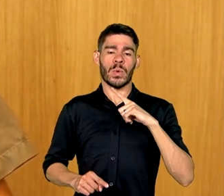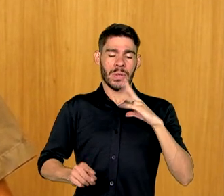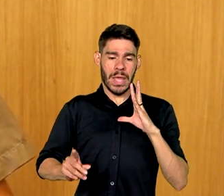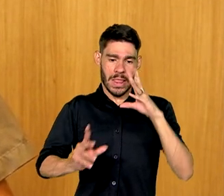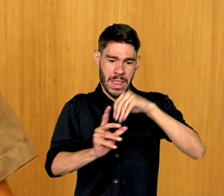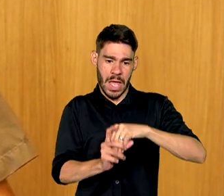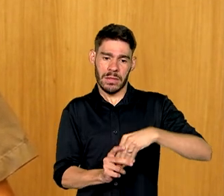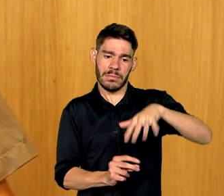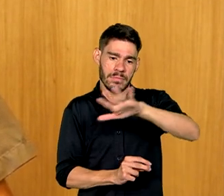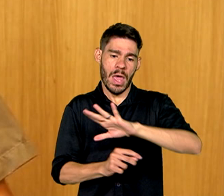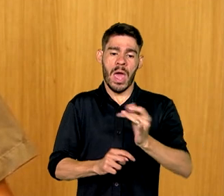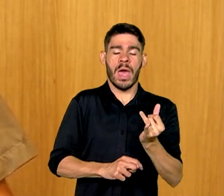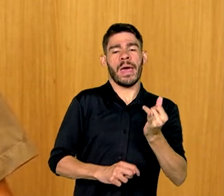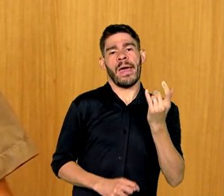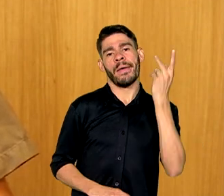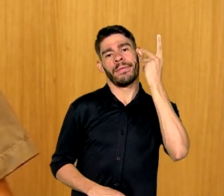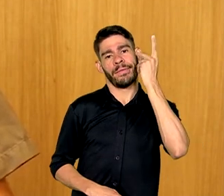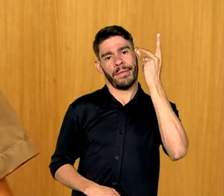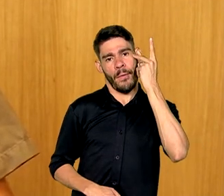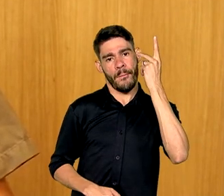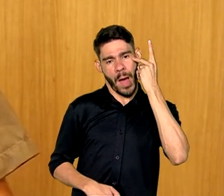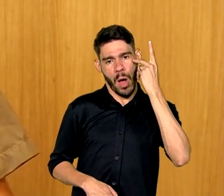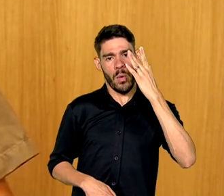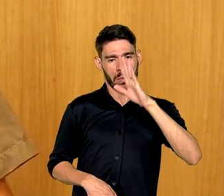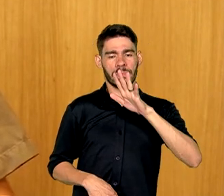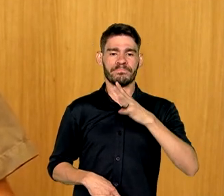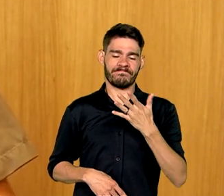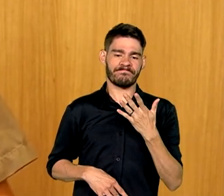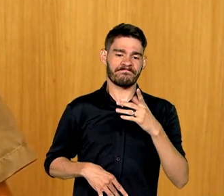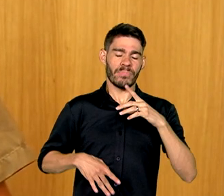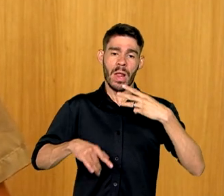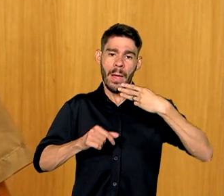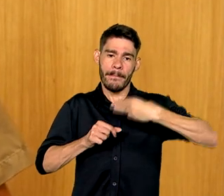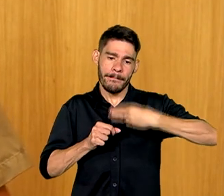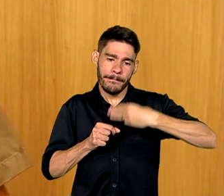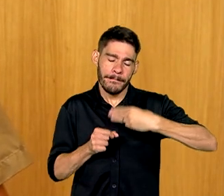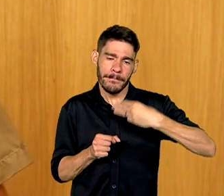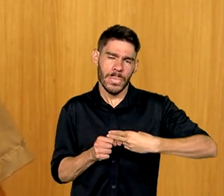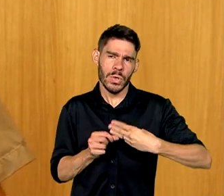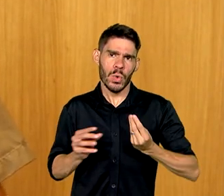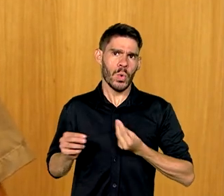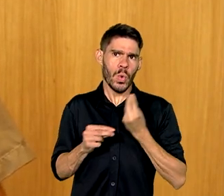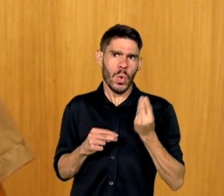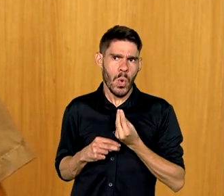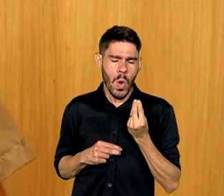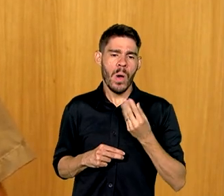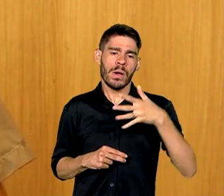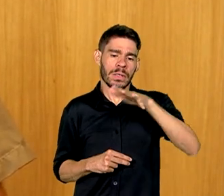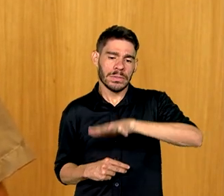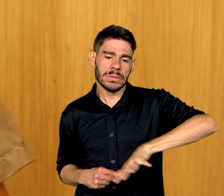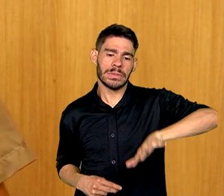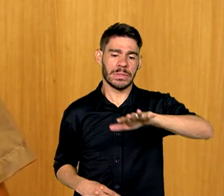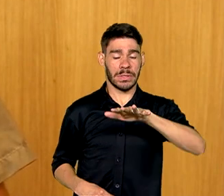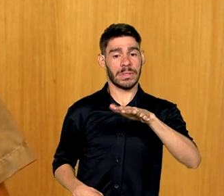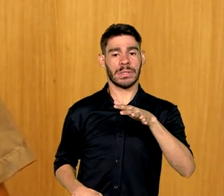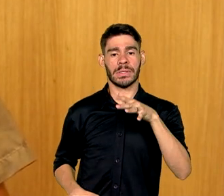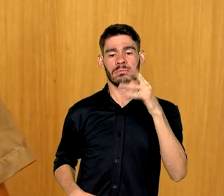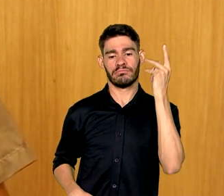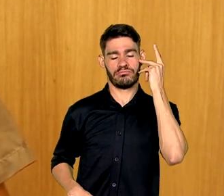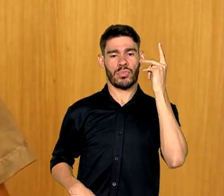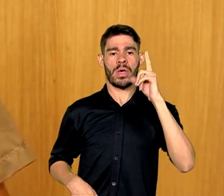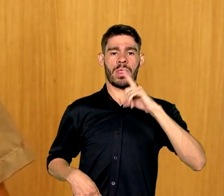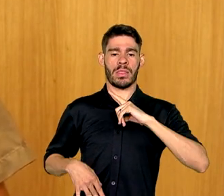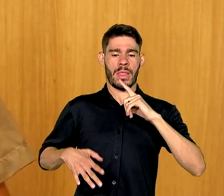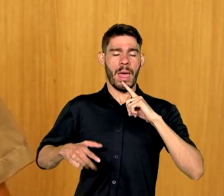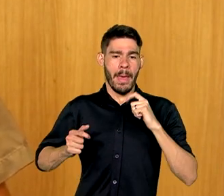na região metropolitana de São Paulo. Então, é um município que, pela formação da região metropolitana de São Paulo, está